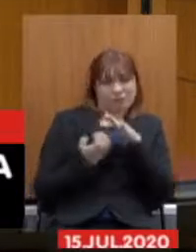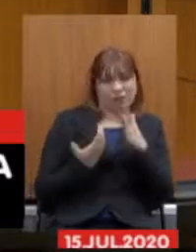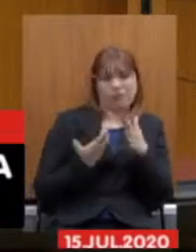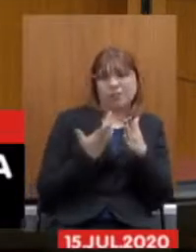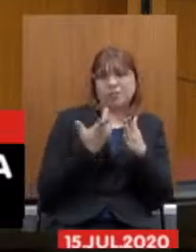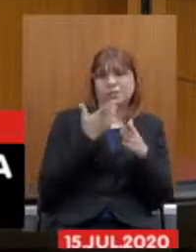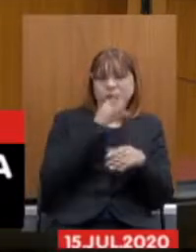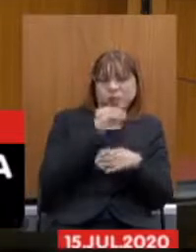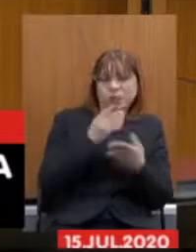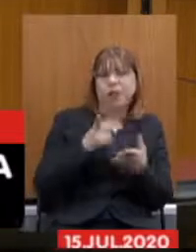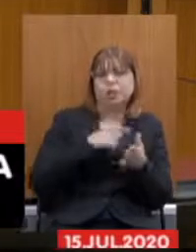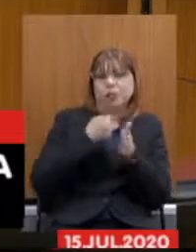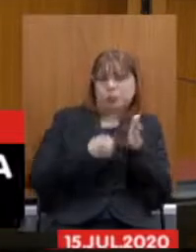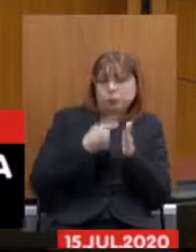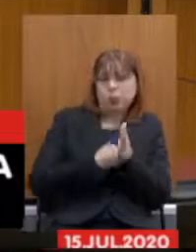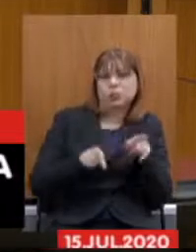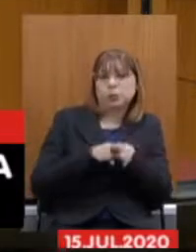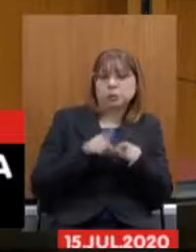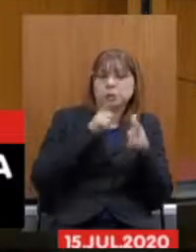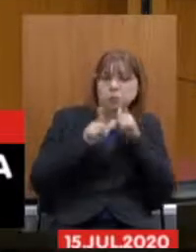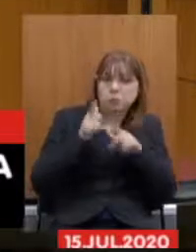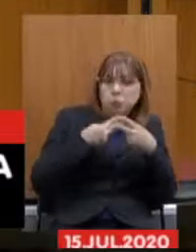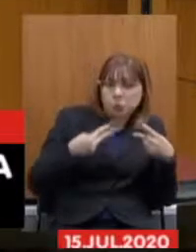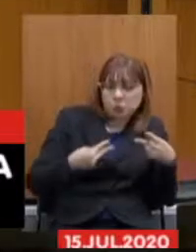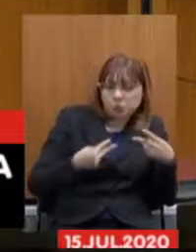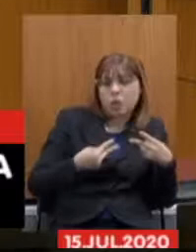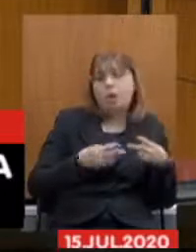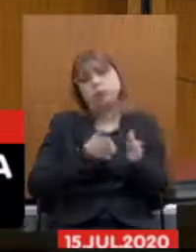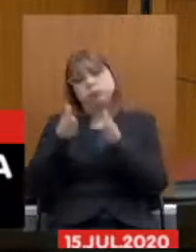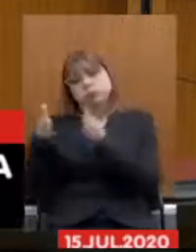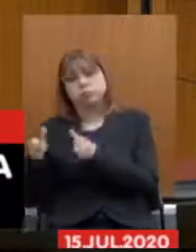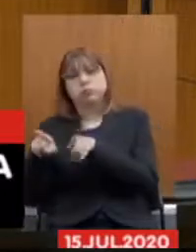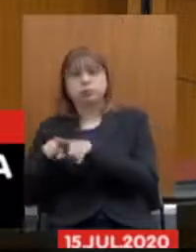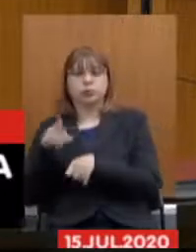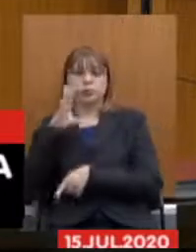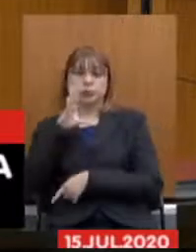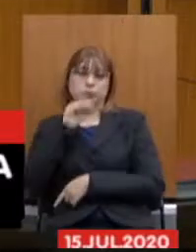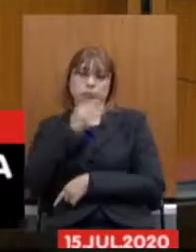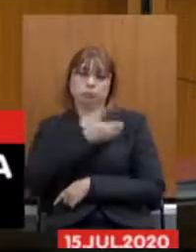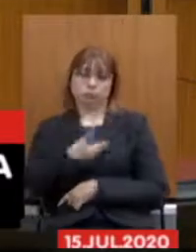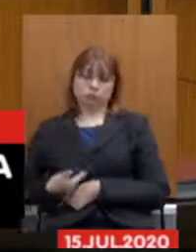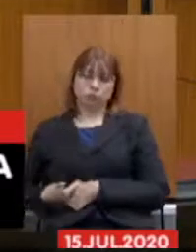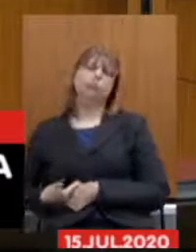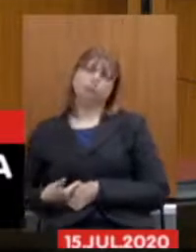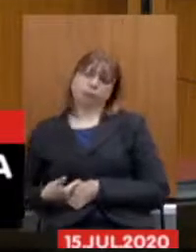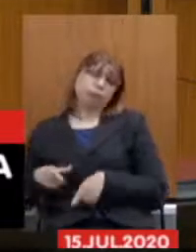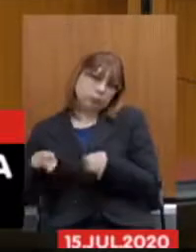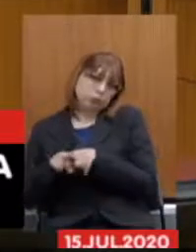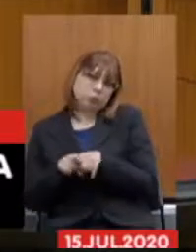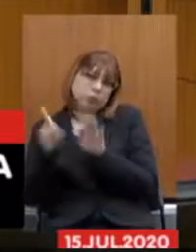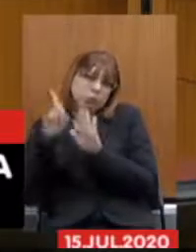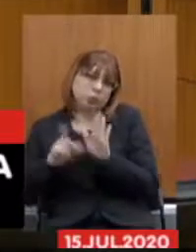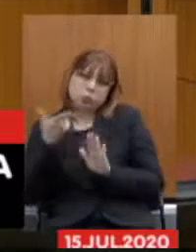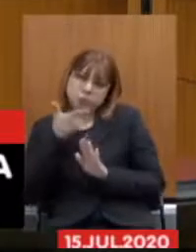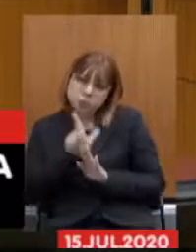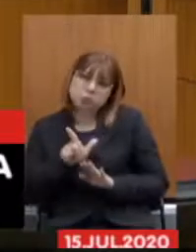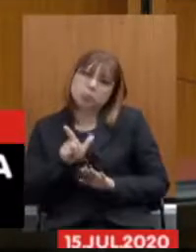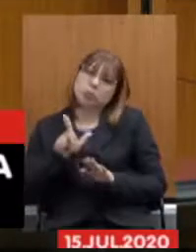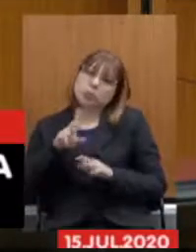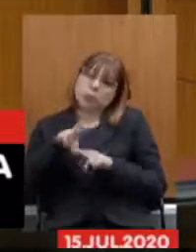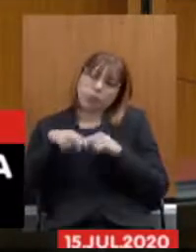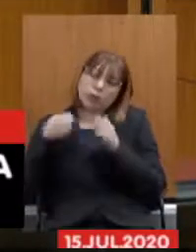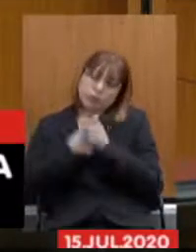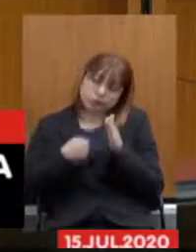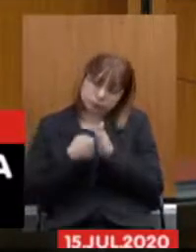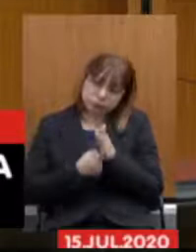com luta, com batalha, o setor público também, os servidores, os trabalhadores do setor público também dispõem desses direitos